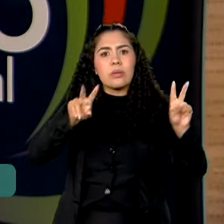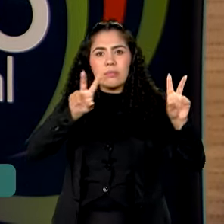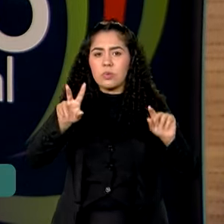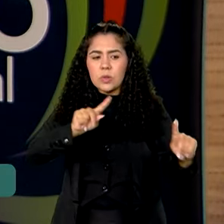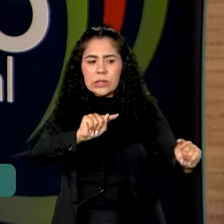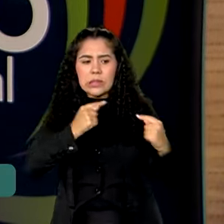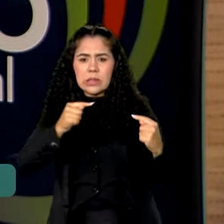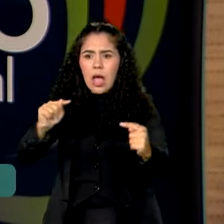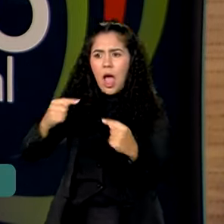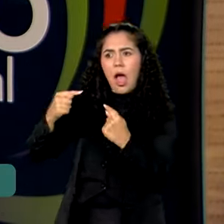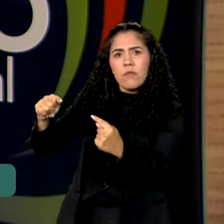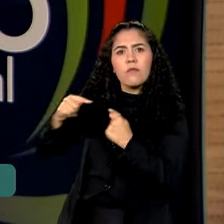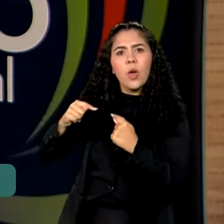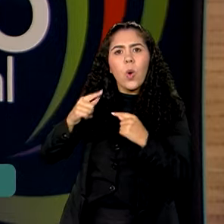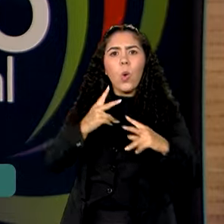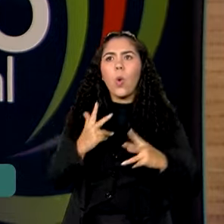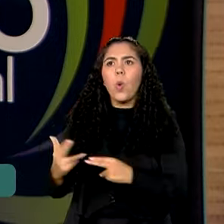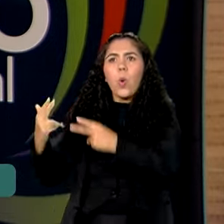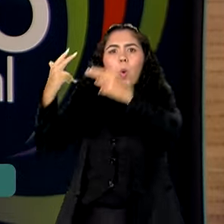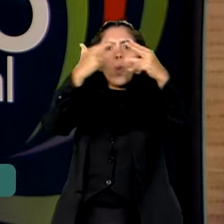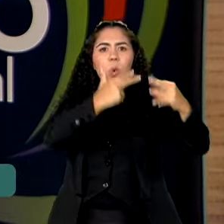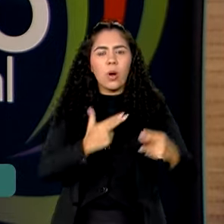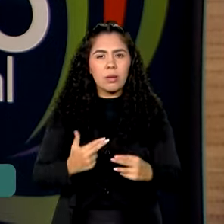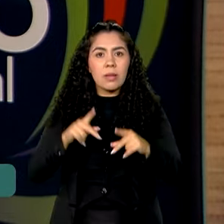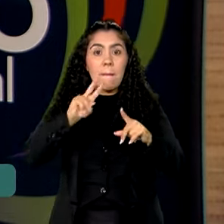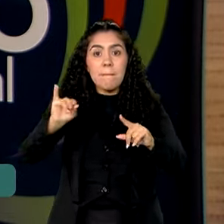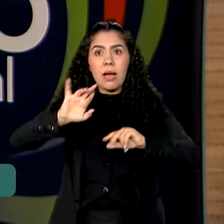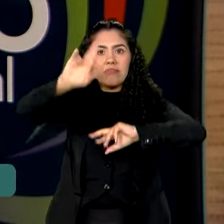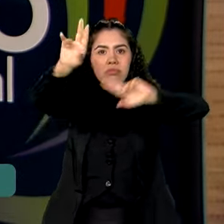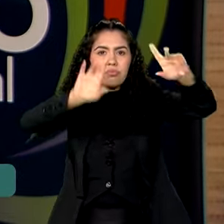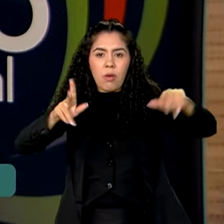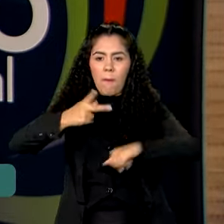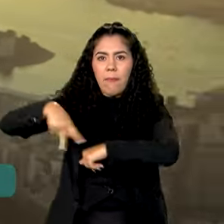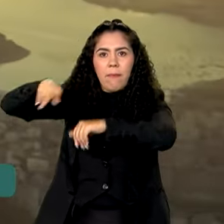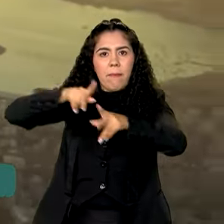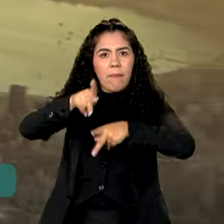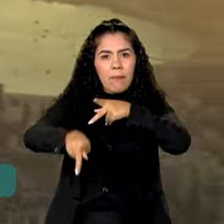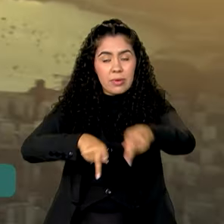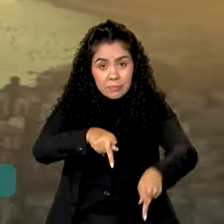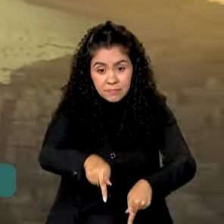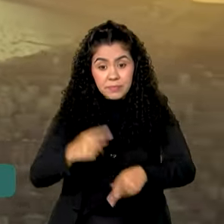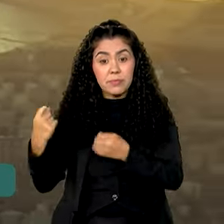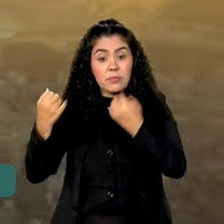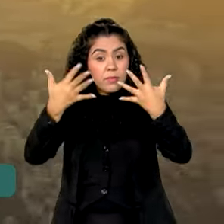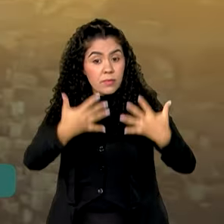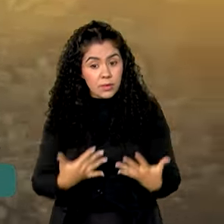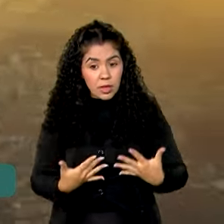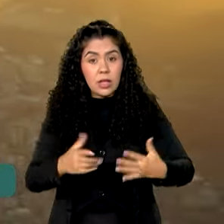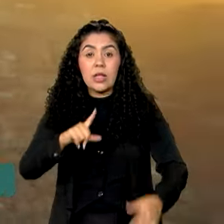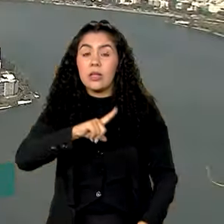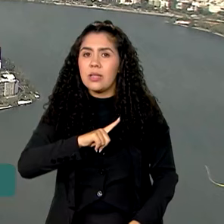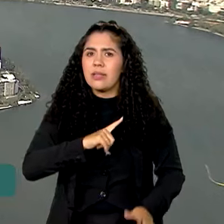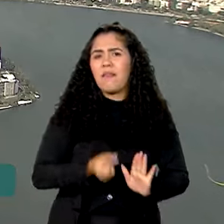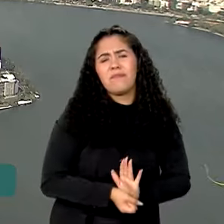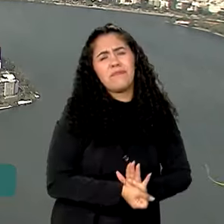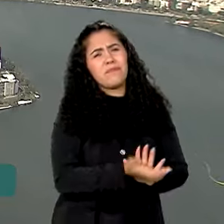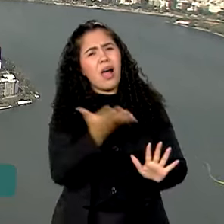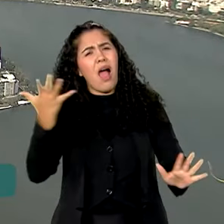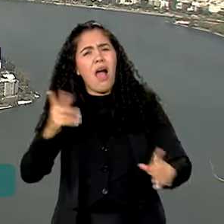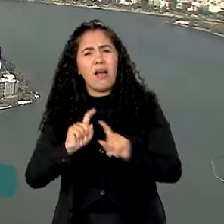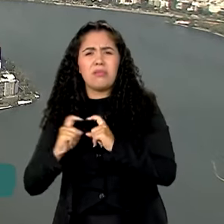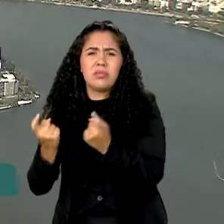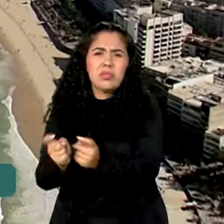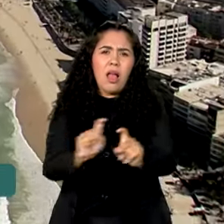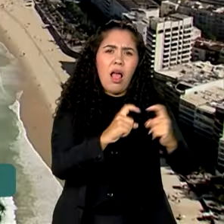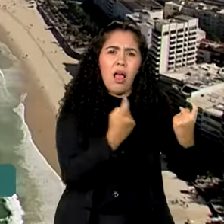desafios comuns vivenciados pelas diferentes populações. Estão previstas dezenas de reuniões dos